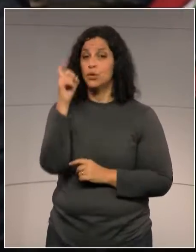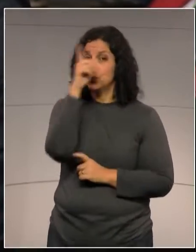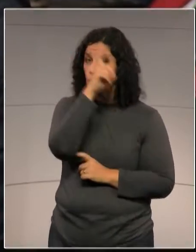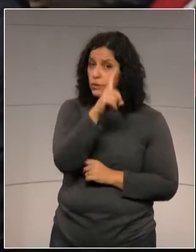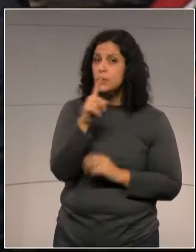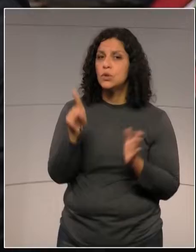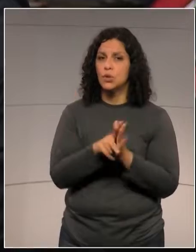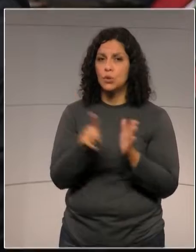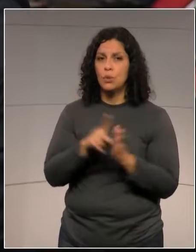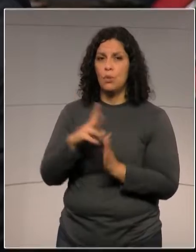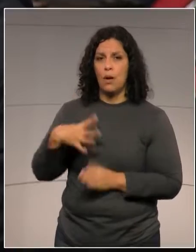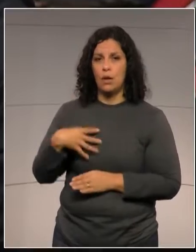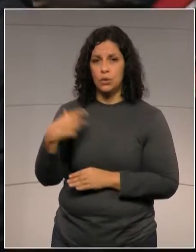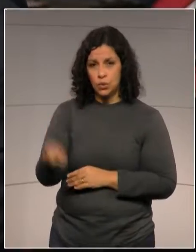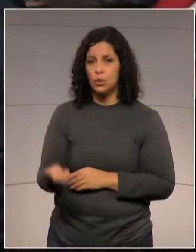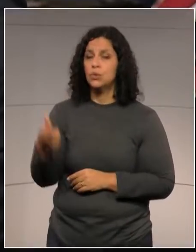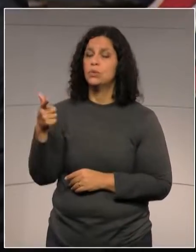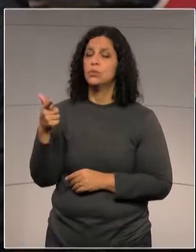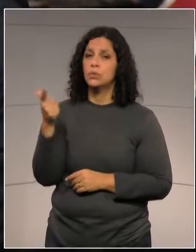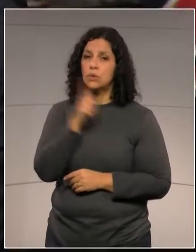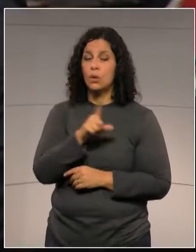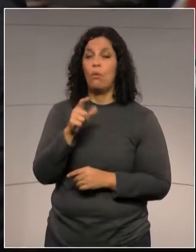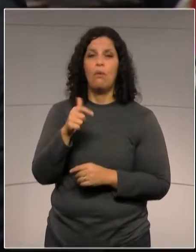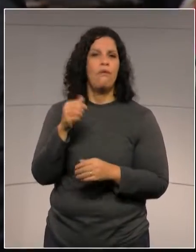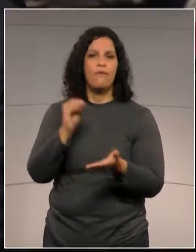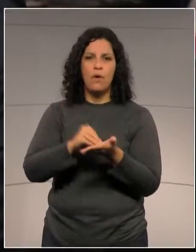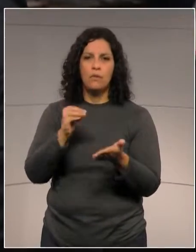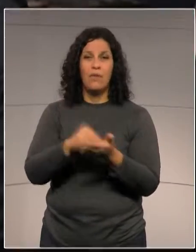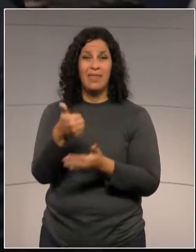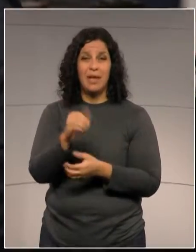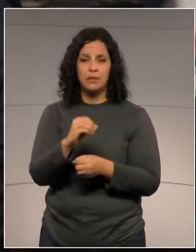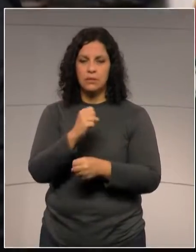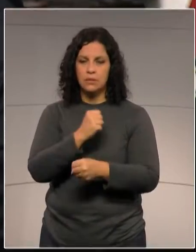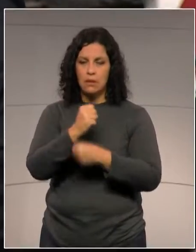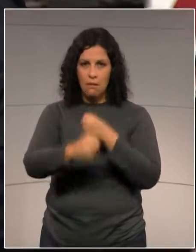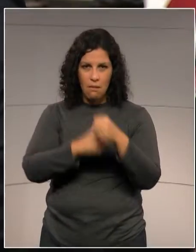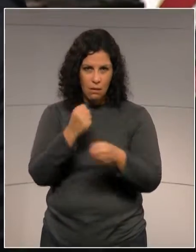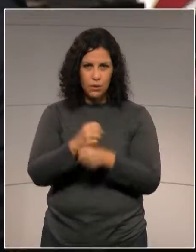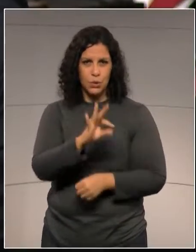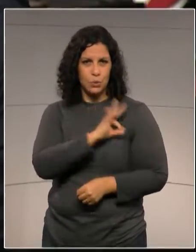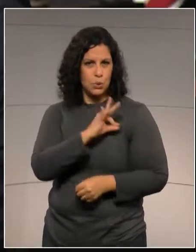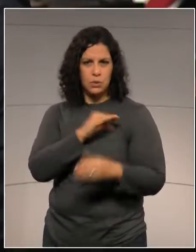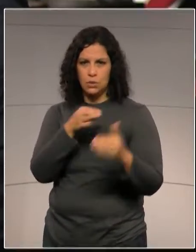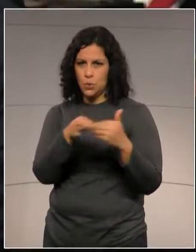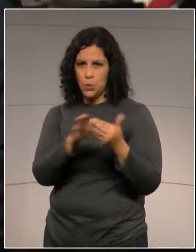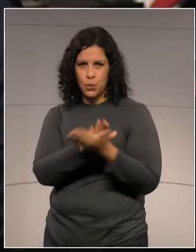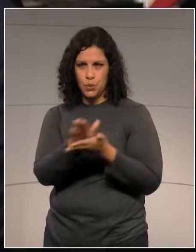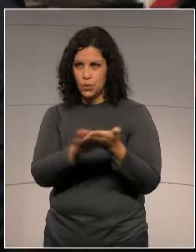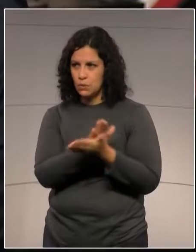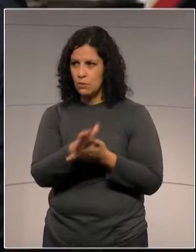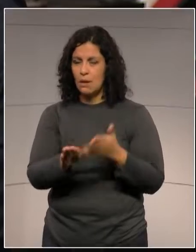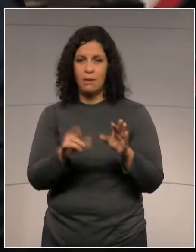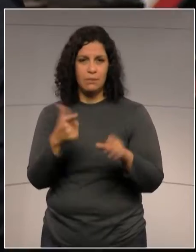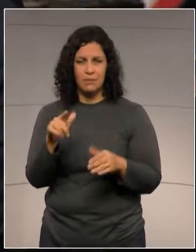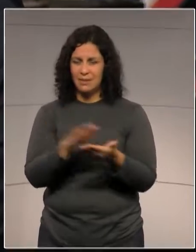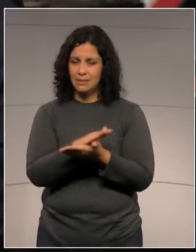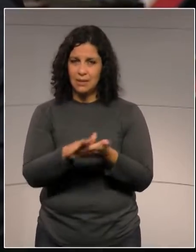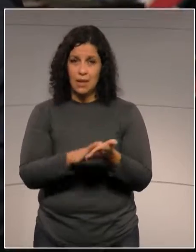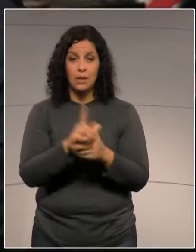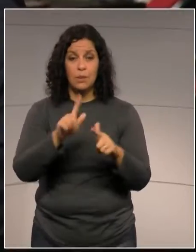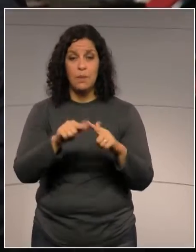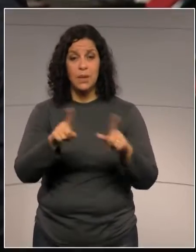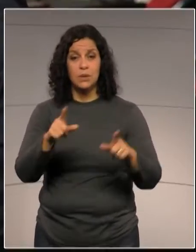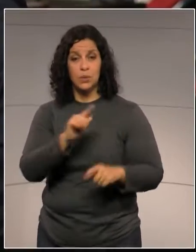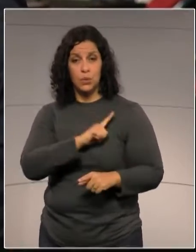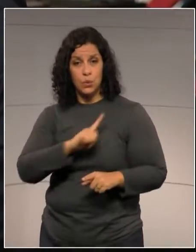concurso na Polícia Civil há 10 anos, sem concurso na Polícia Militar há 10 anos também, mas, quer dizer, o governo